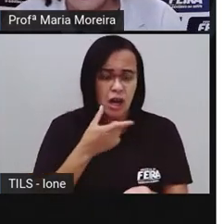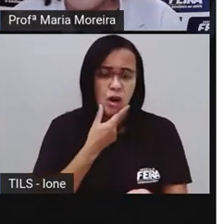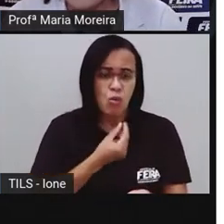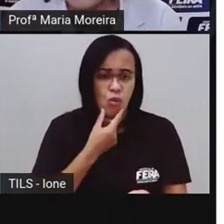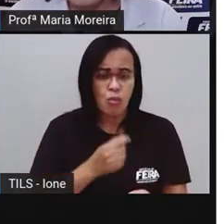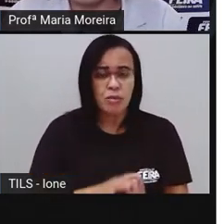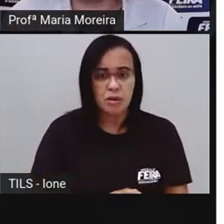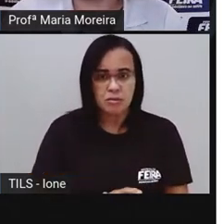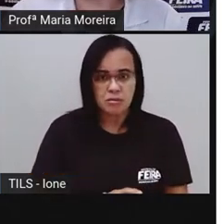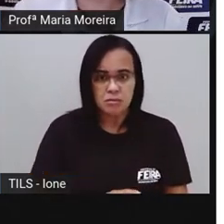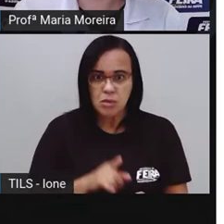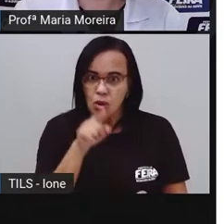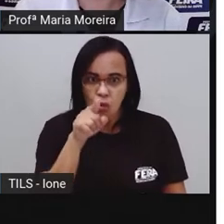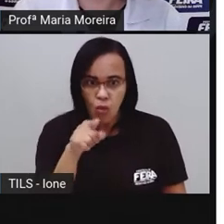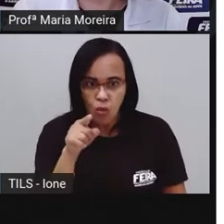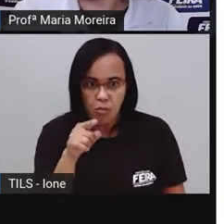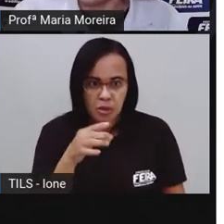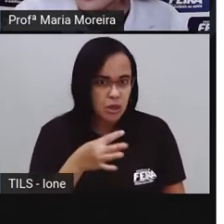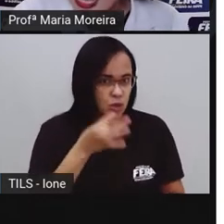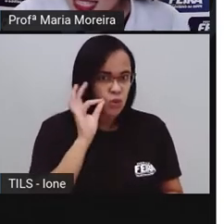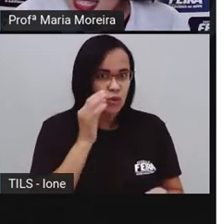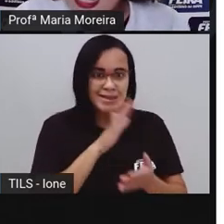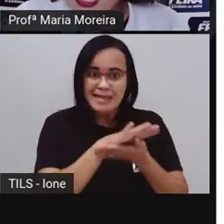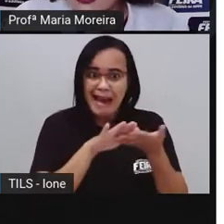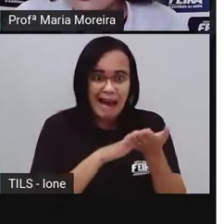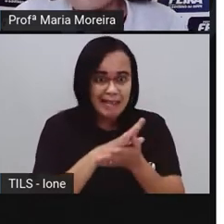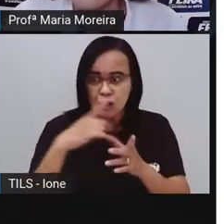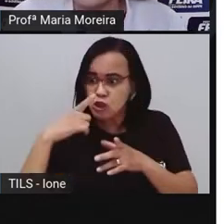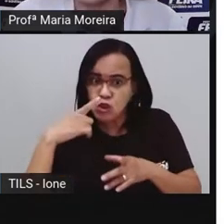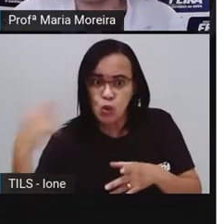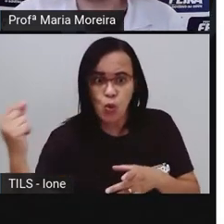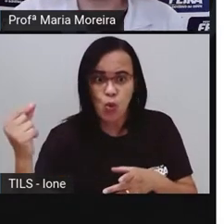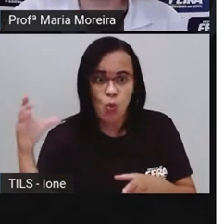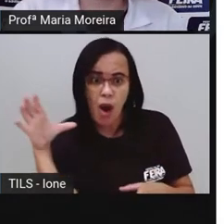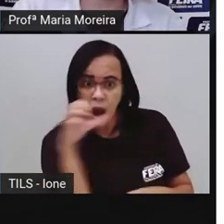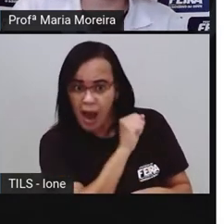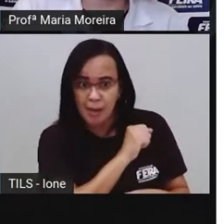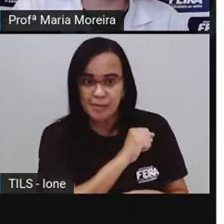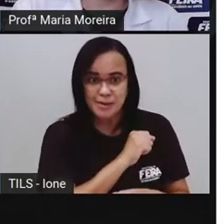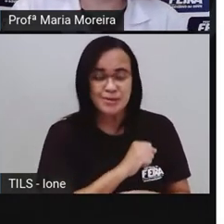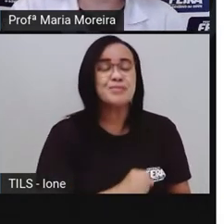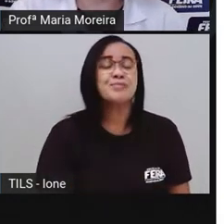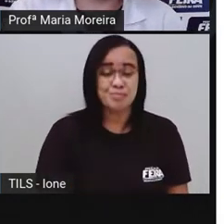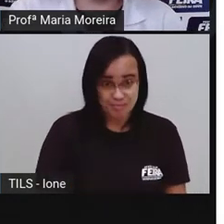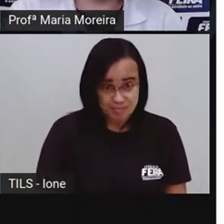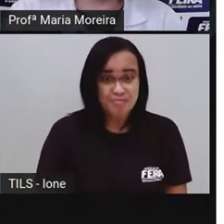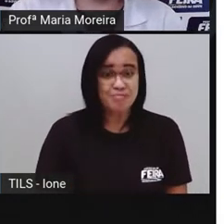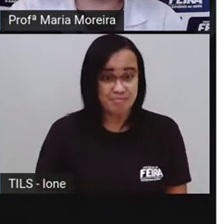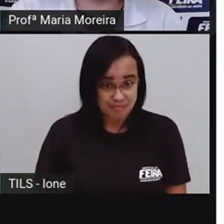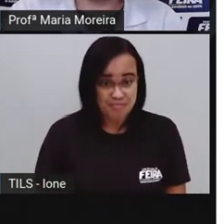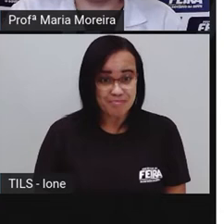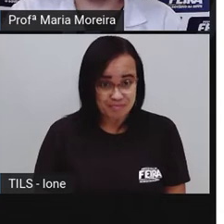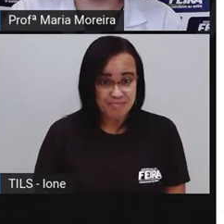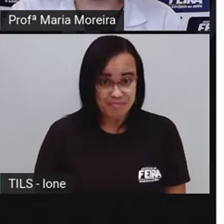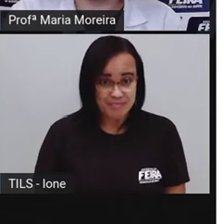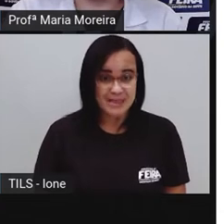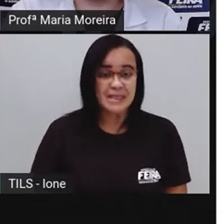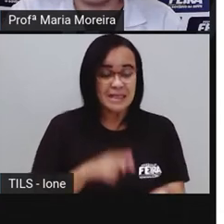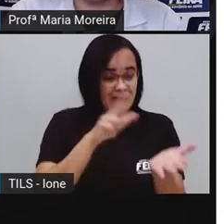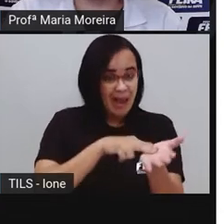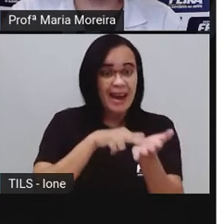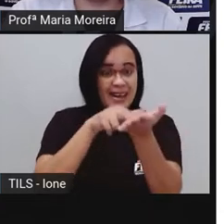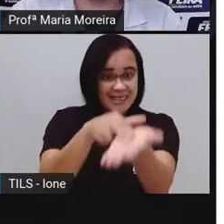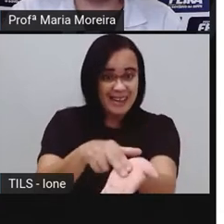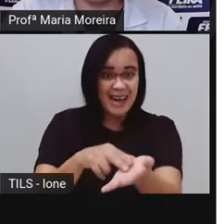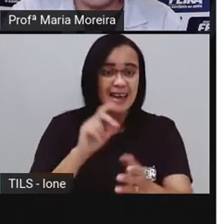de tomar, preferiu sair dali? Sim, espera! Advigues, advégas e